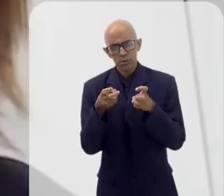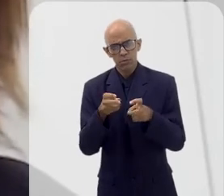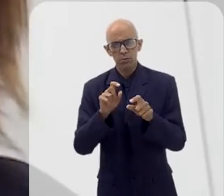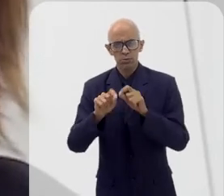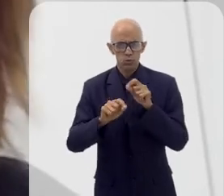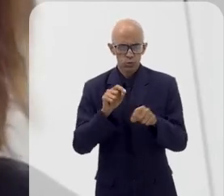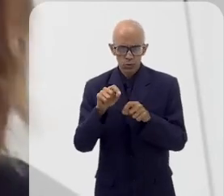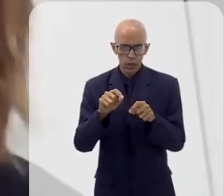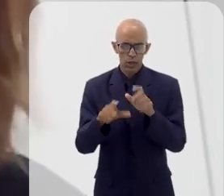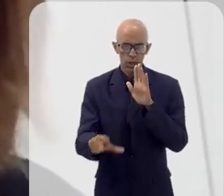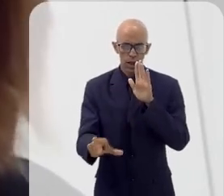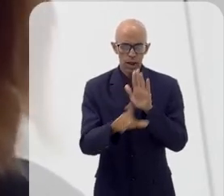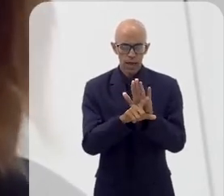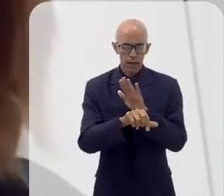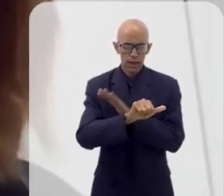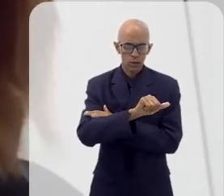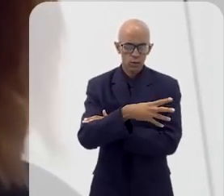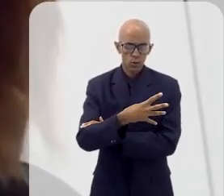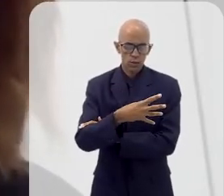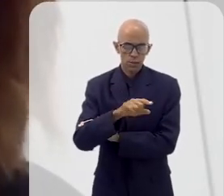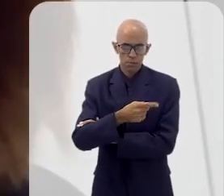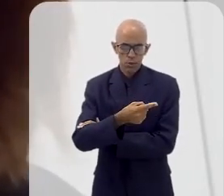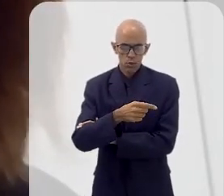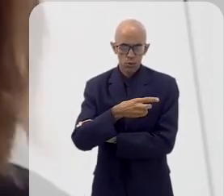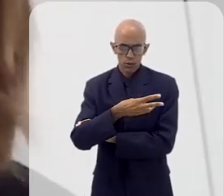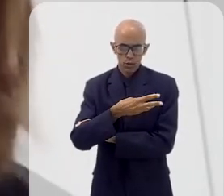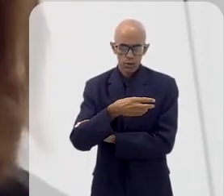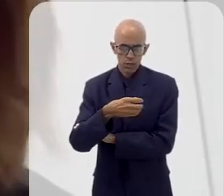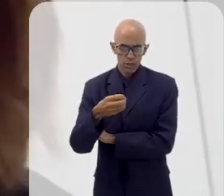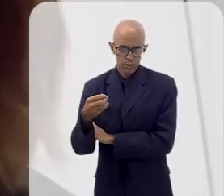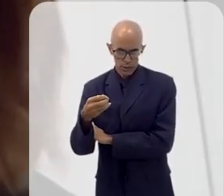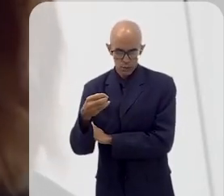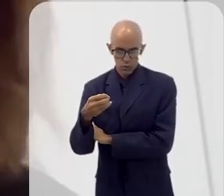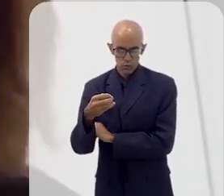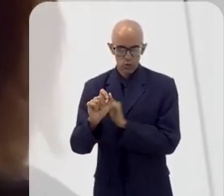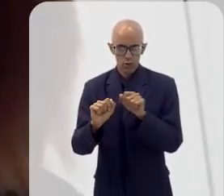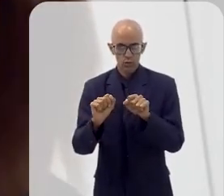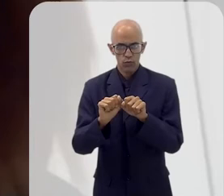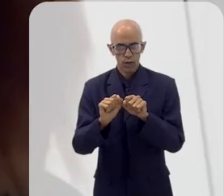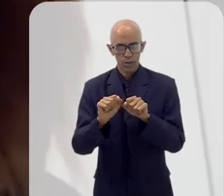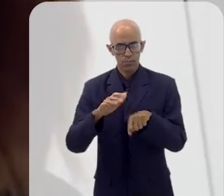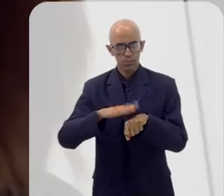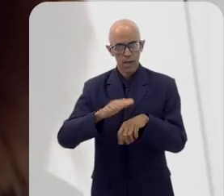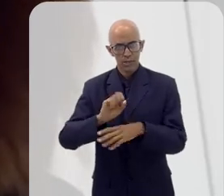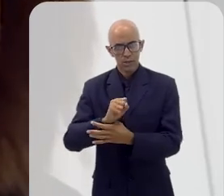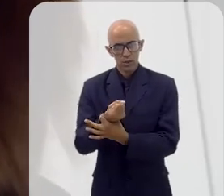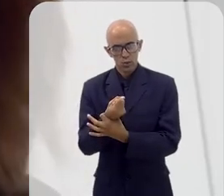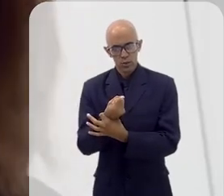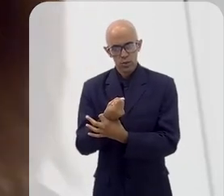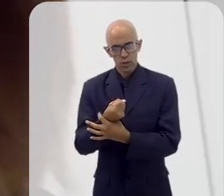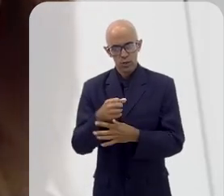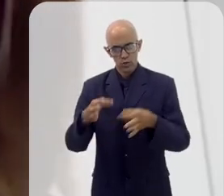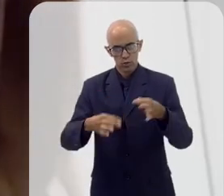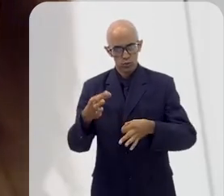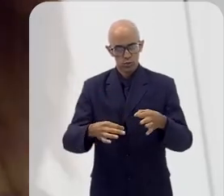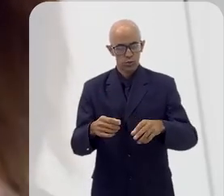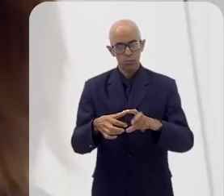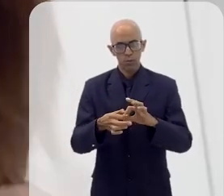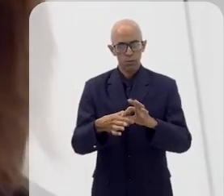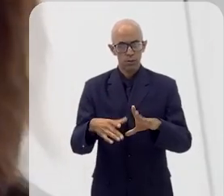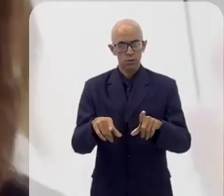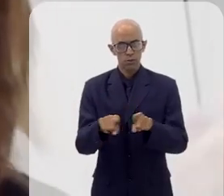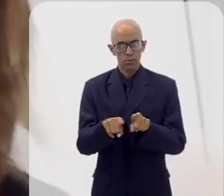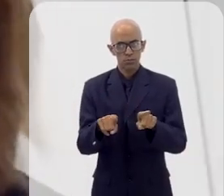lei 14.300, que trouxe mais segurança jurídica e que também